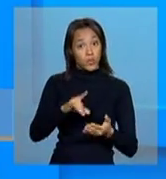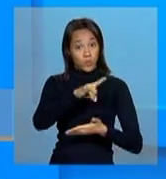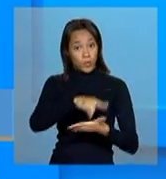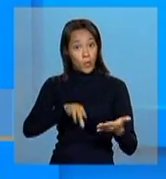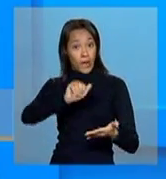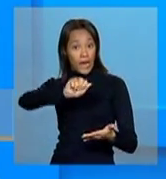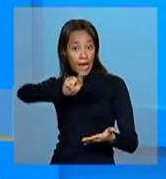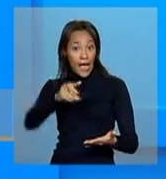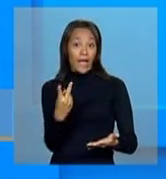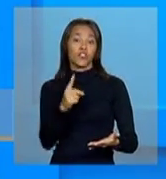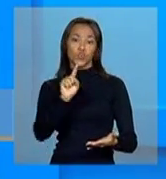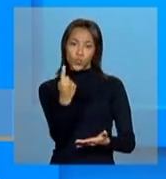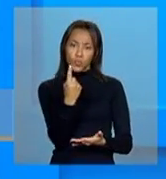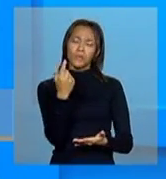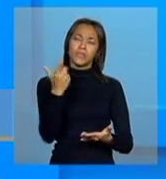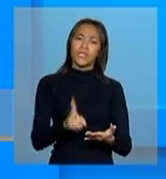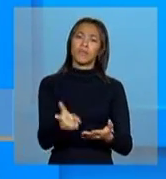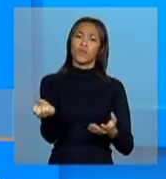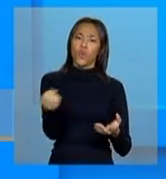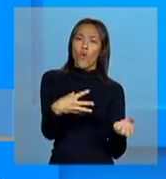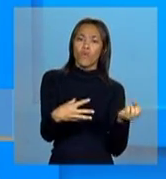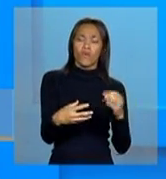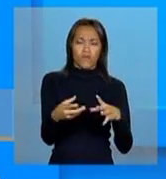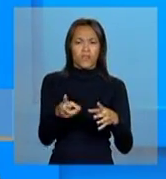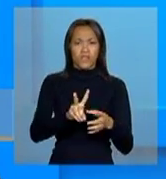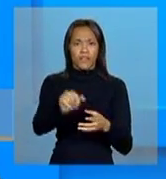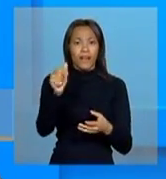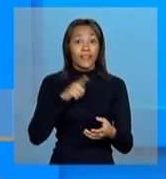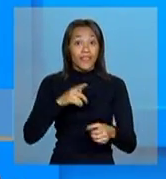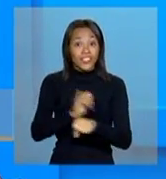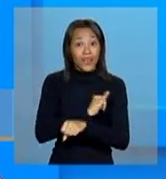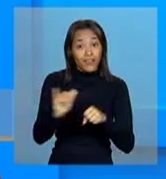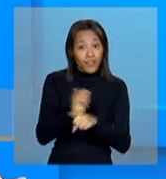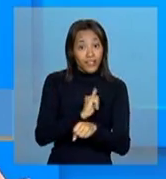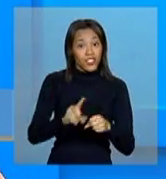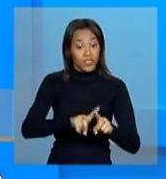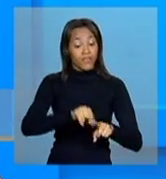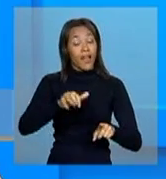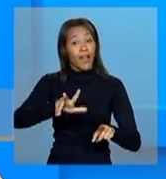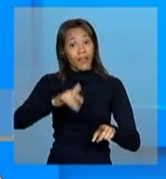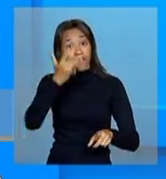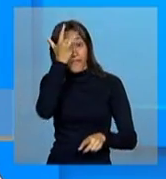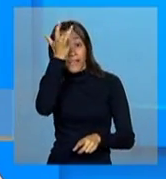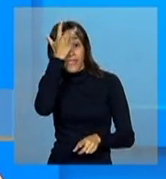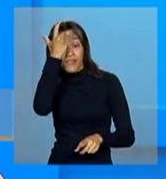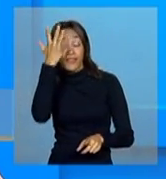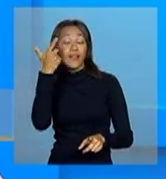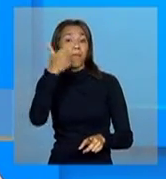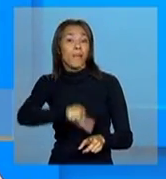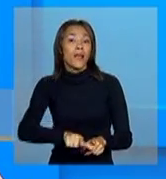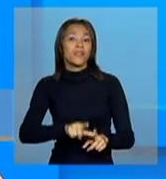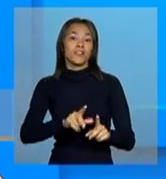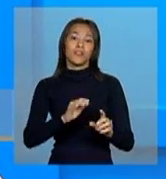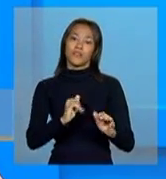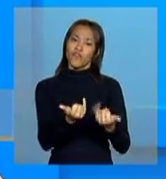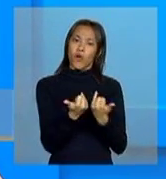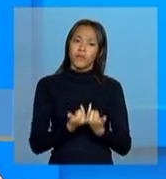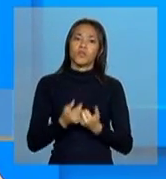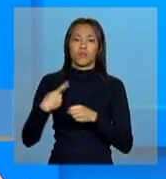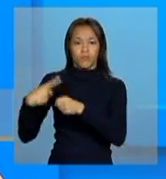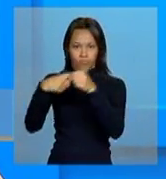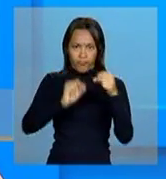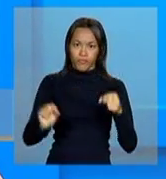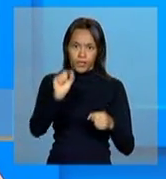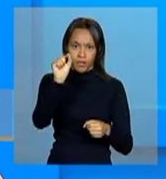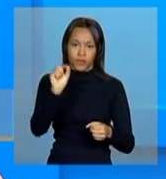cada dia inovando e ele usa esse termo, se vai ter ferramentas que vão continuar facilitando para os municípios? Então,